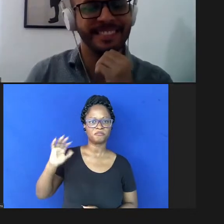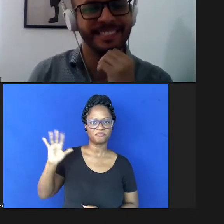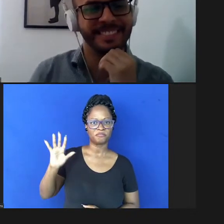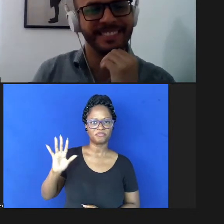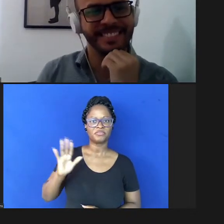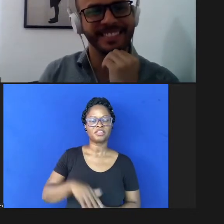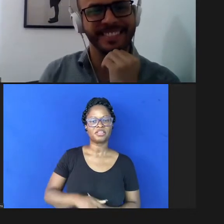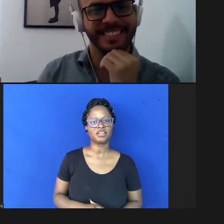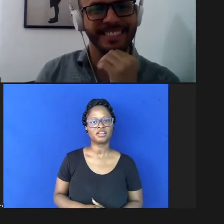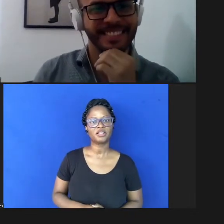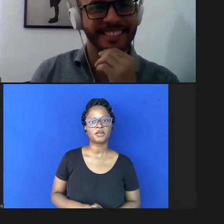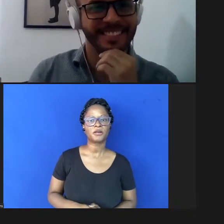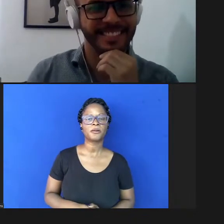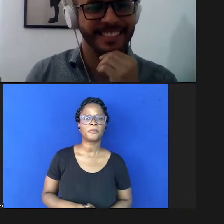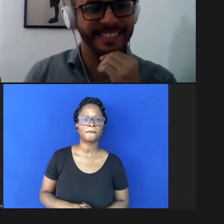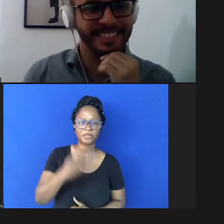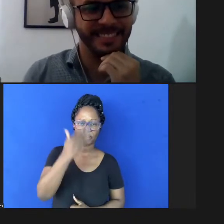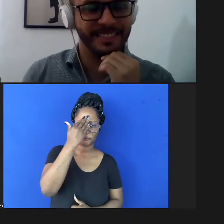obrigado